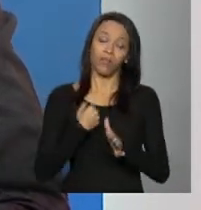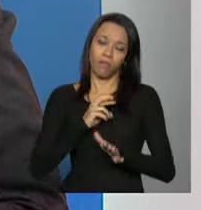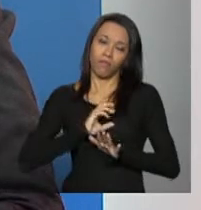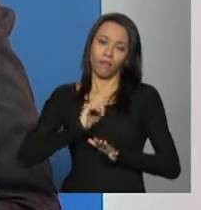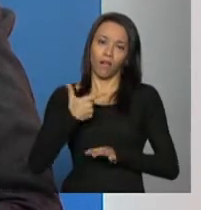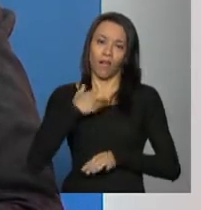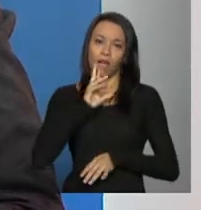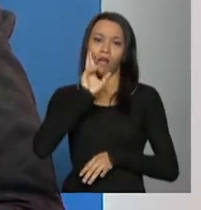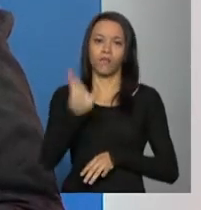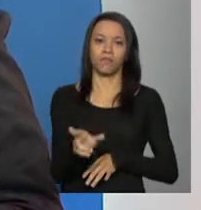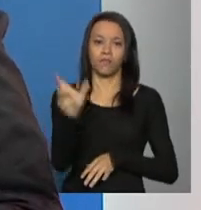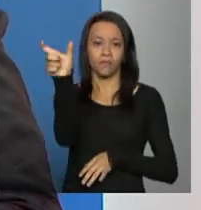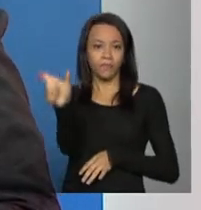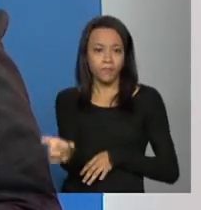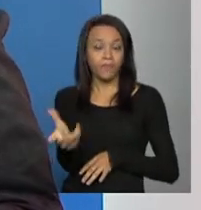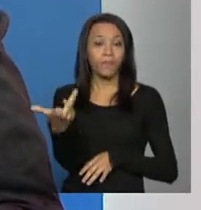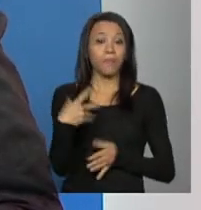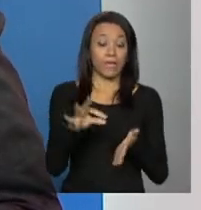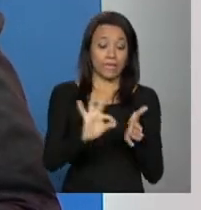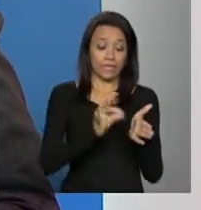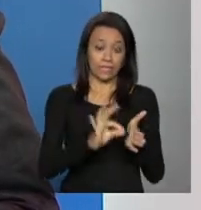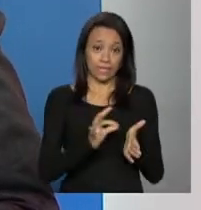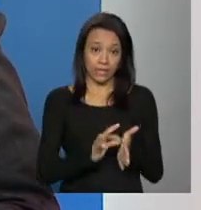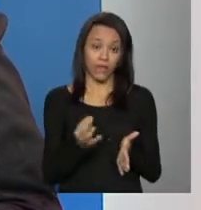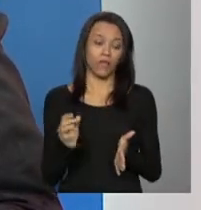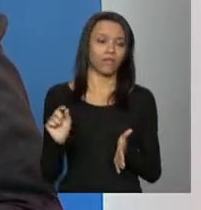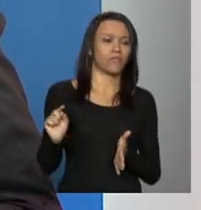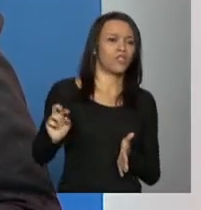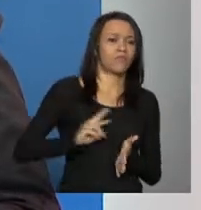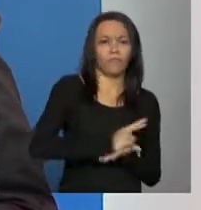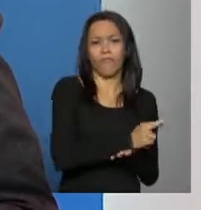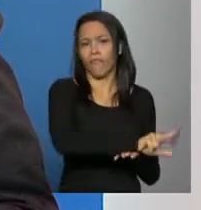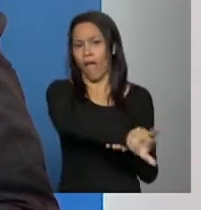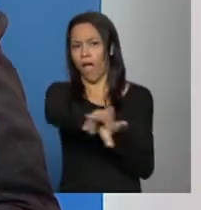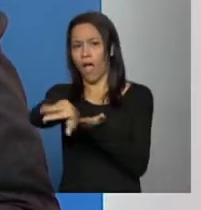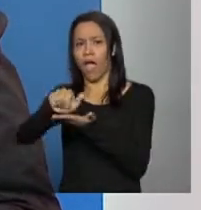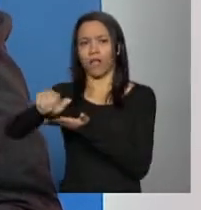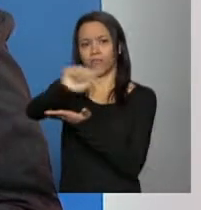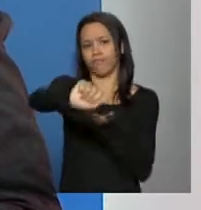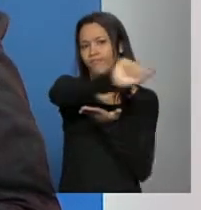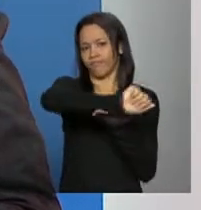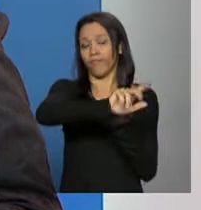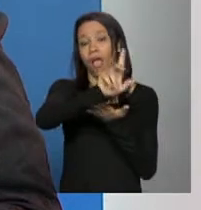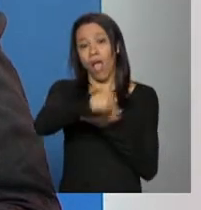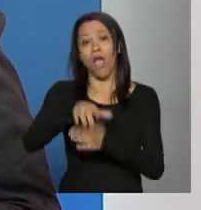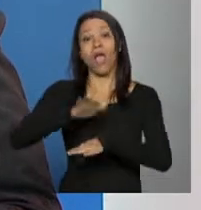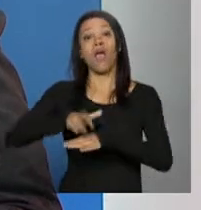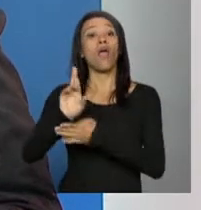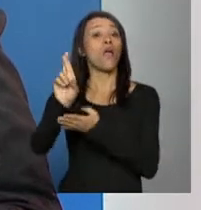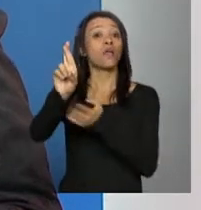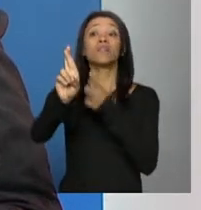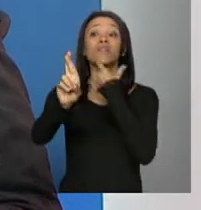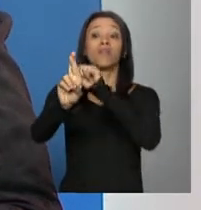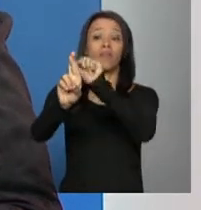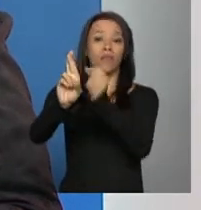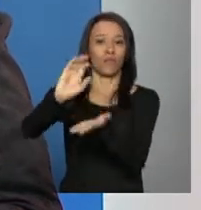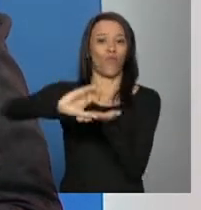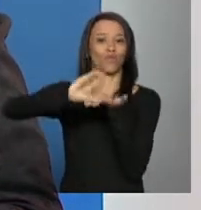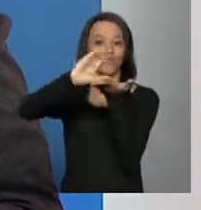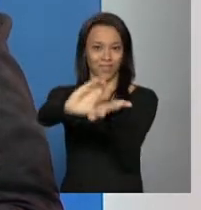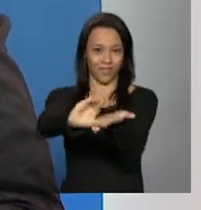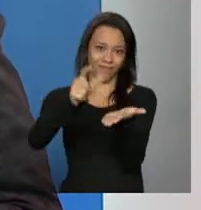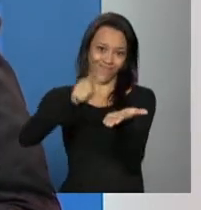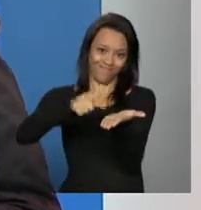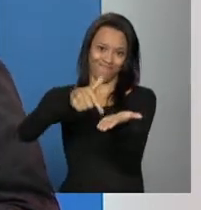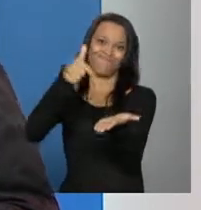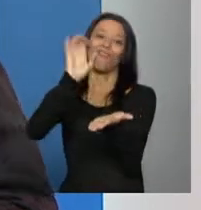certeza. A inscrição das entidades ela é feita ela é responsabilidade dos conselhos né, por quê? Porque o